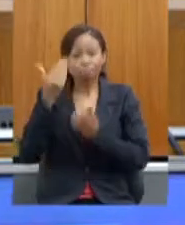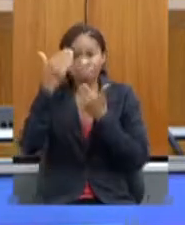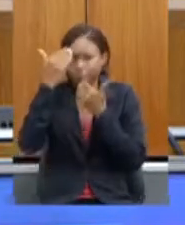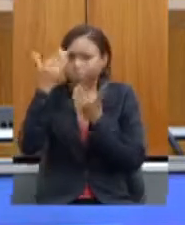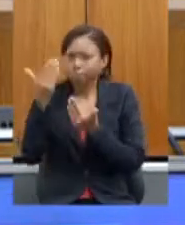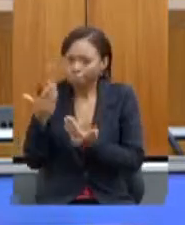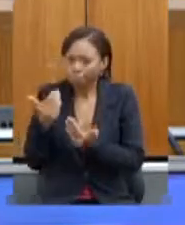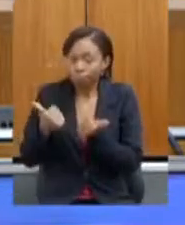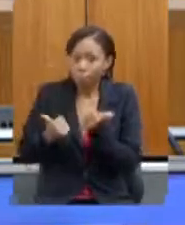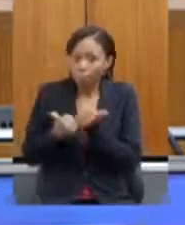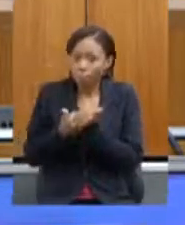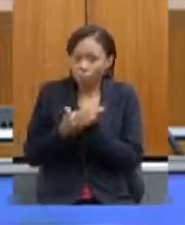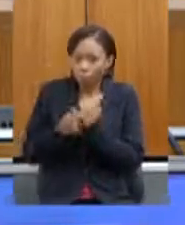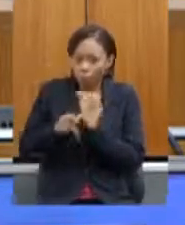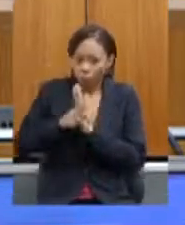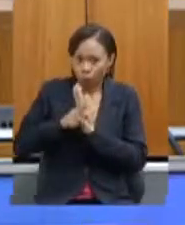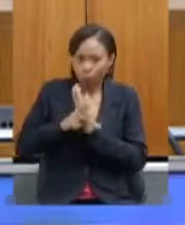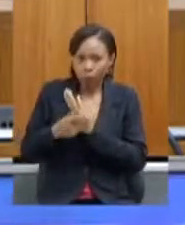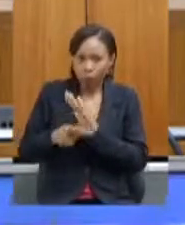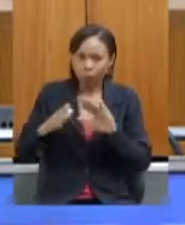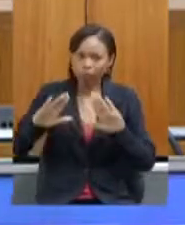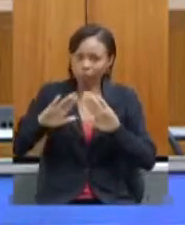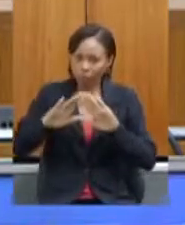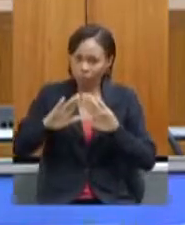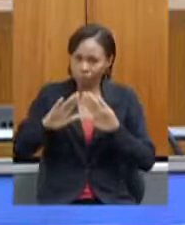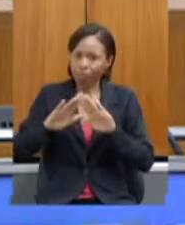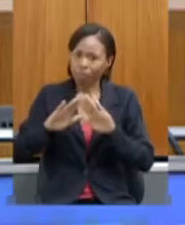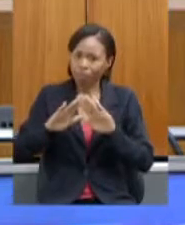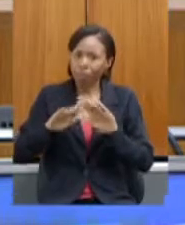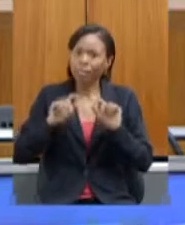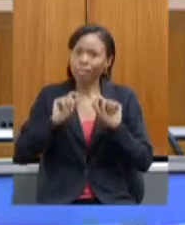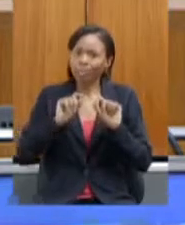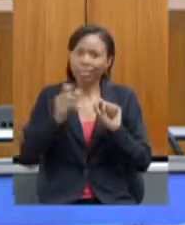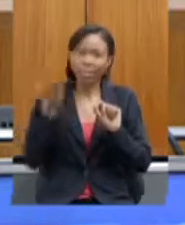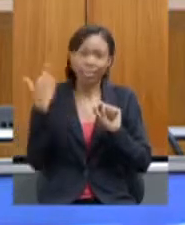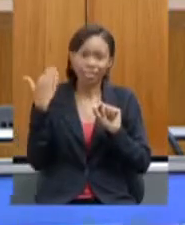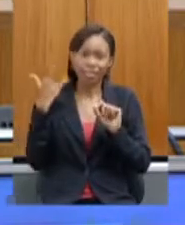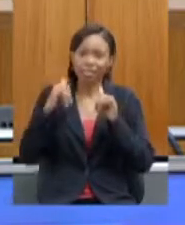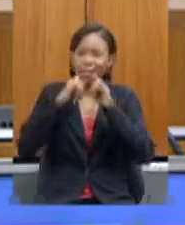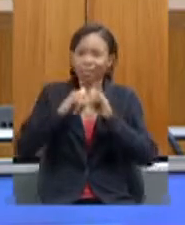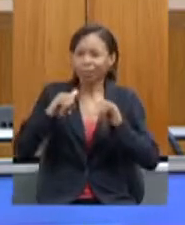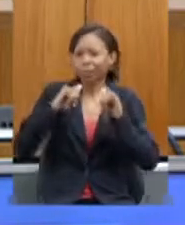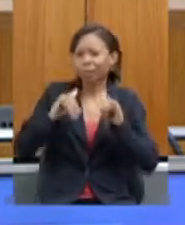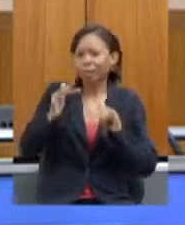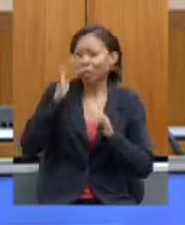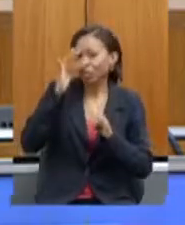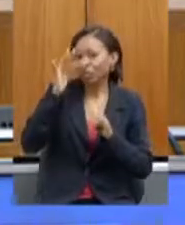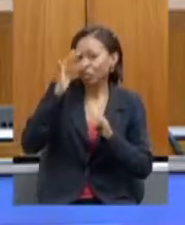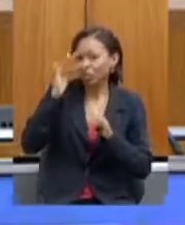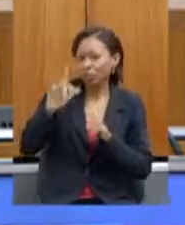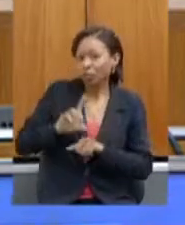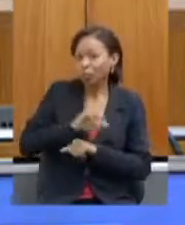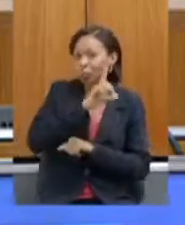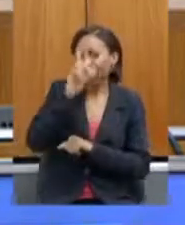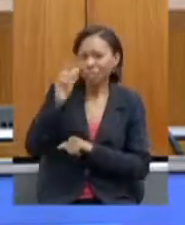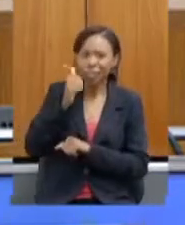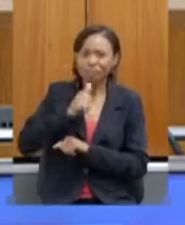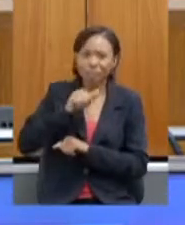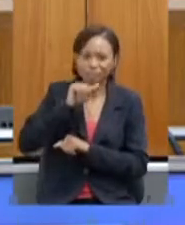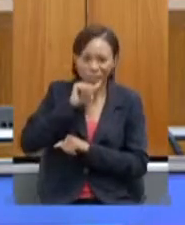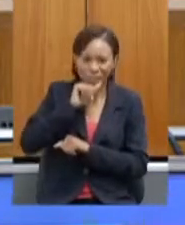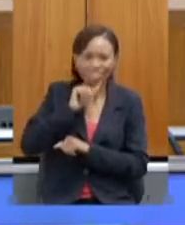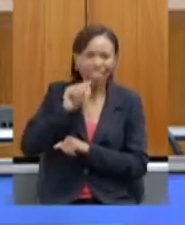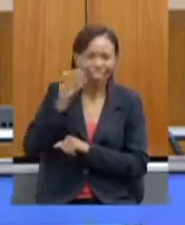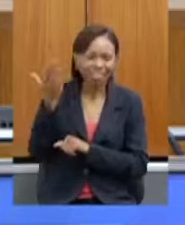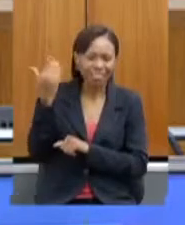todo o apoio da Assembleia com a campanha Flores no dia das mães envio um abraço em forma de flor